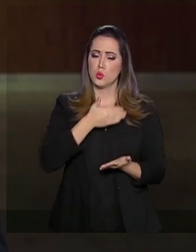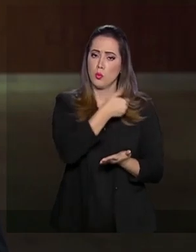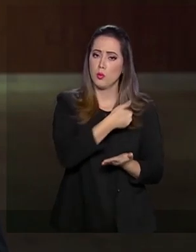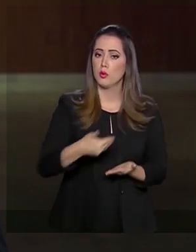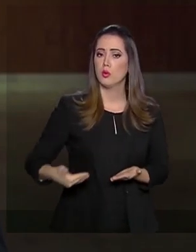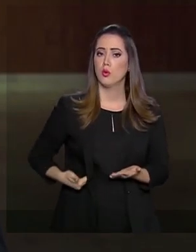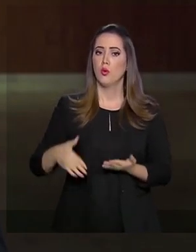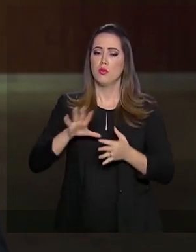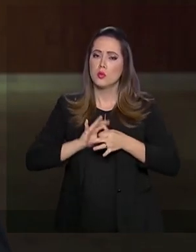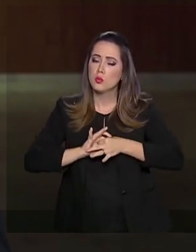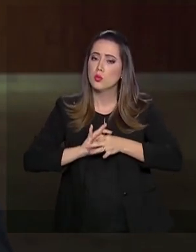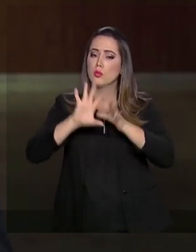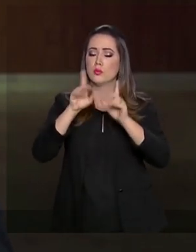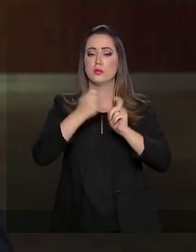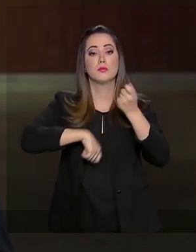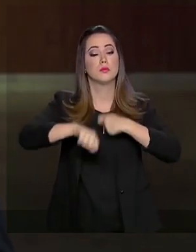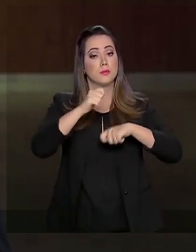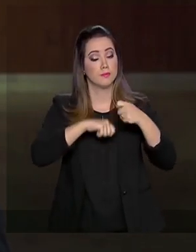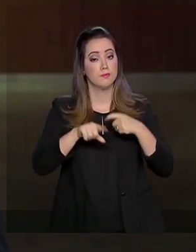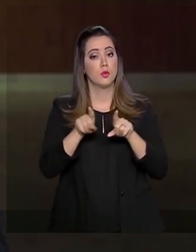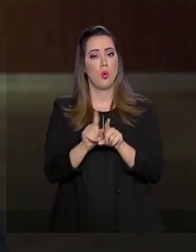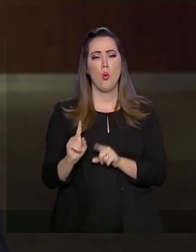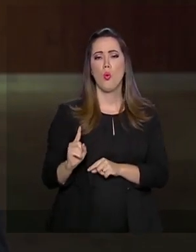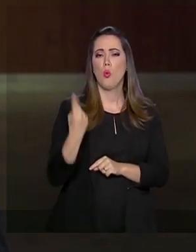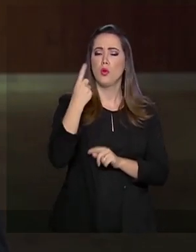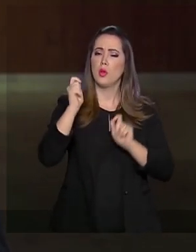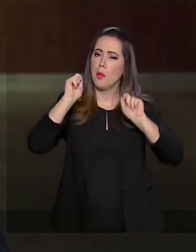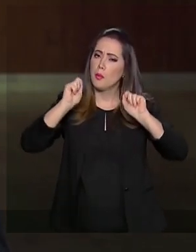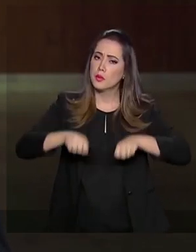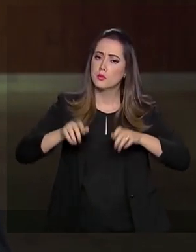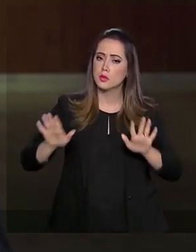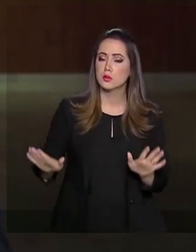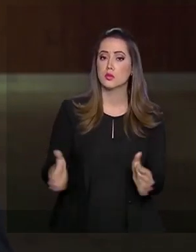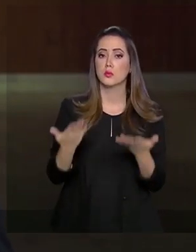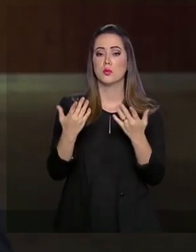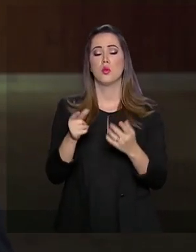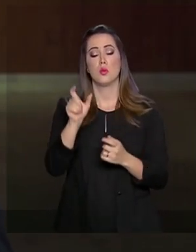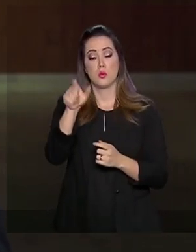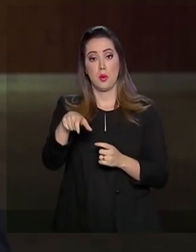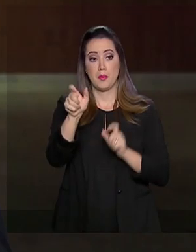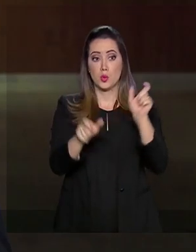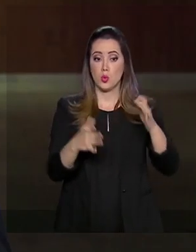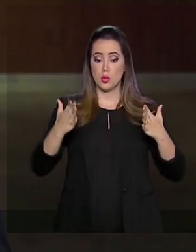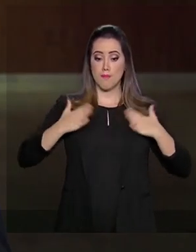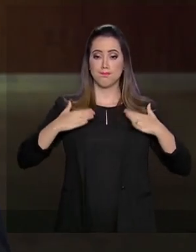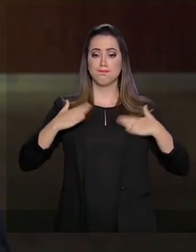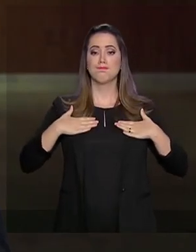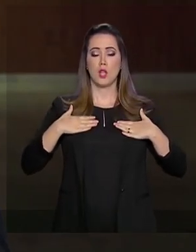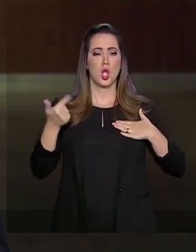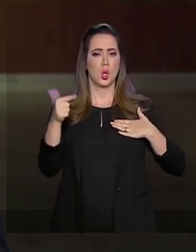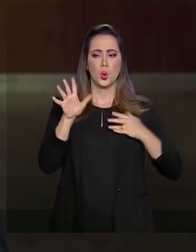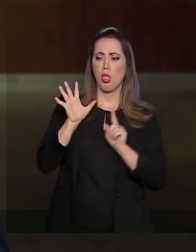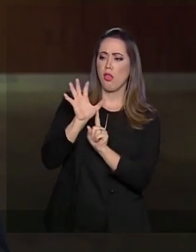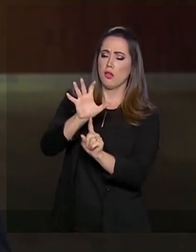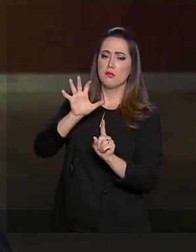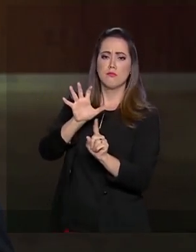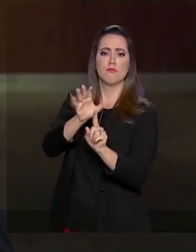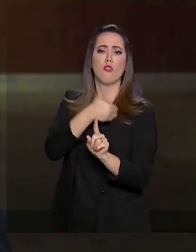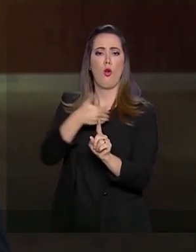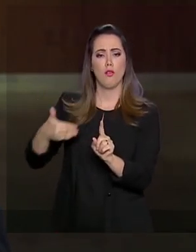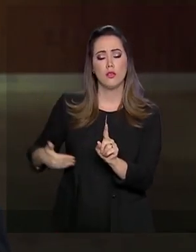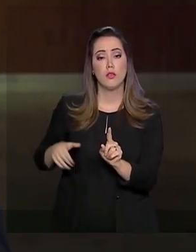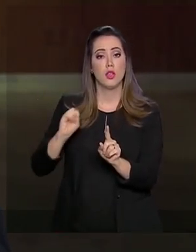com a plena liberdade econômica. Única maneira de proporcionar por mérito próprio e sem interferência do Estado